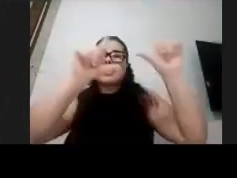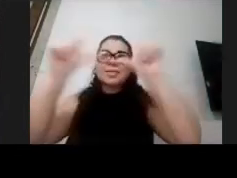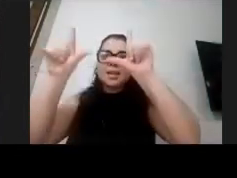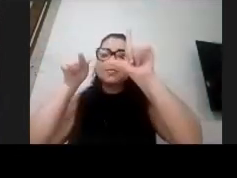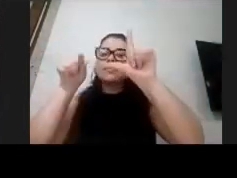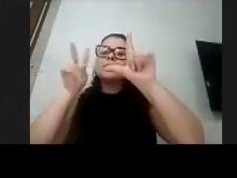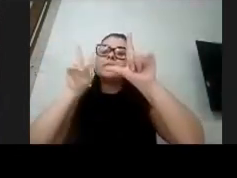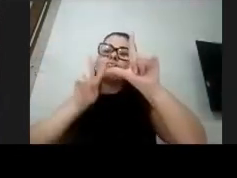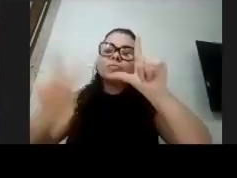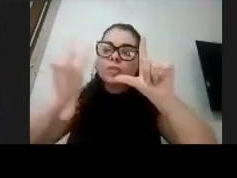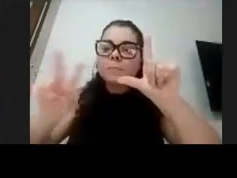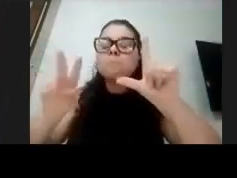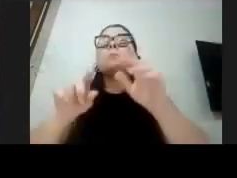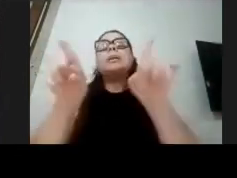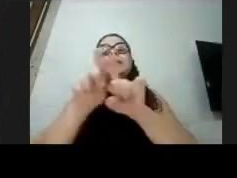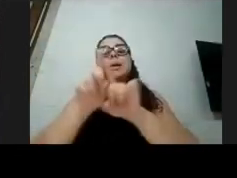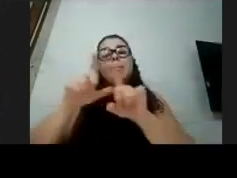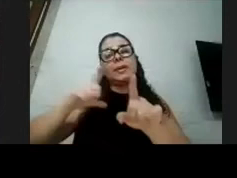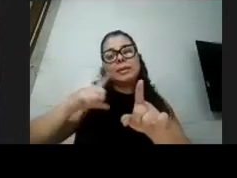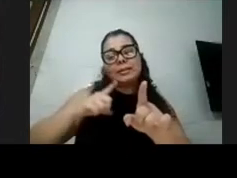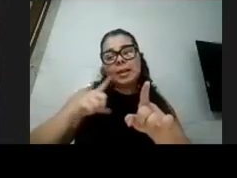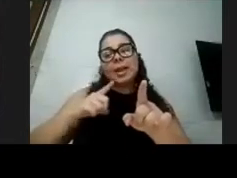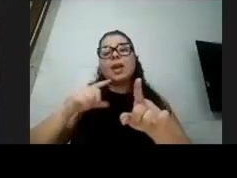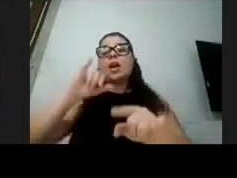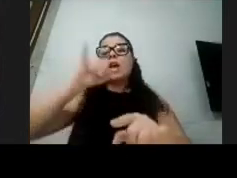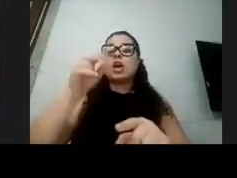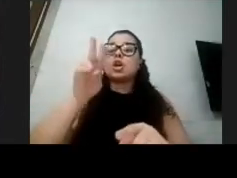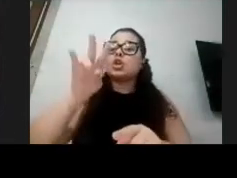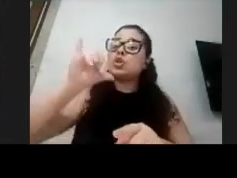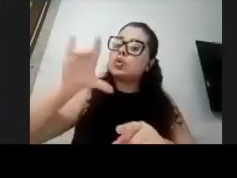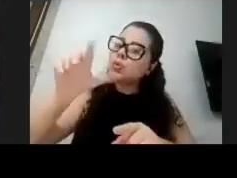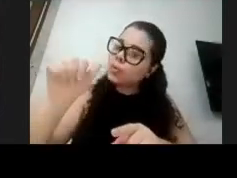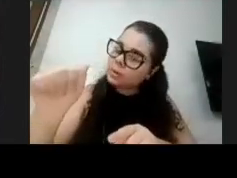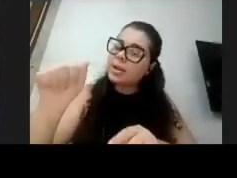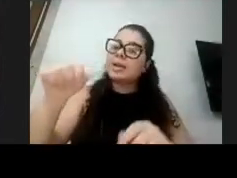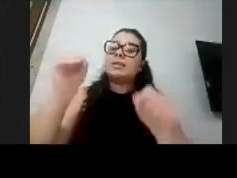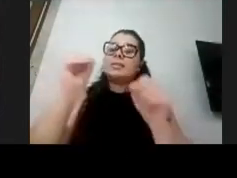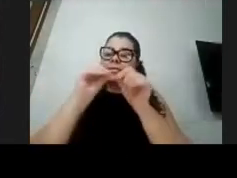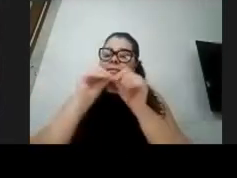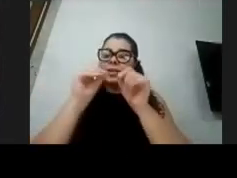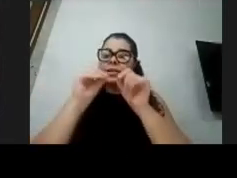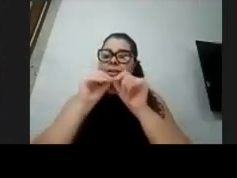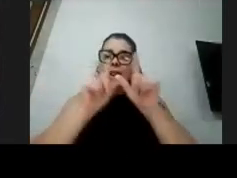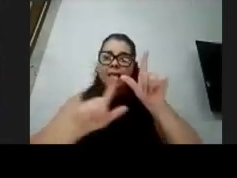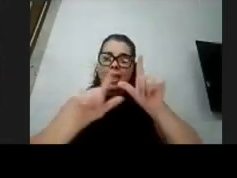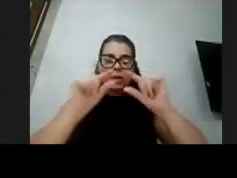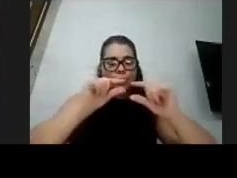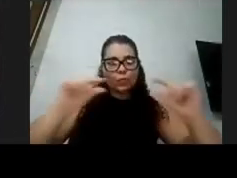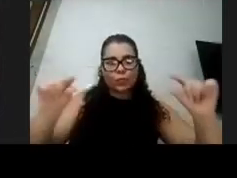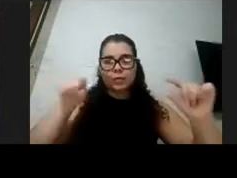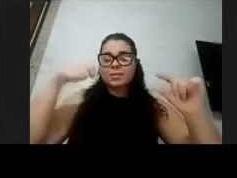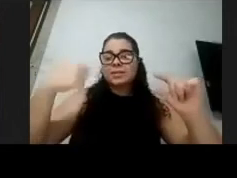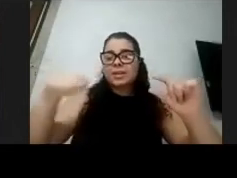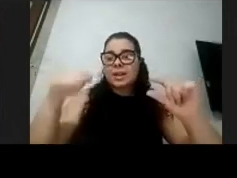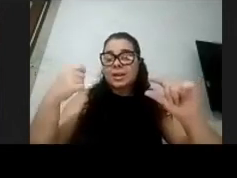precisar ou quiser ter esse recurso aberto precisa ligar o Close Caption aí no